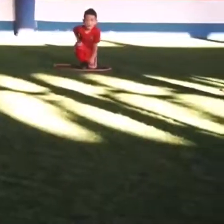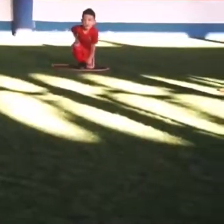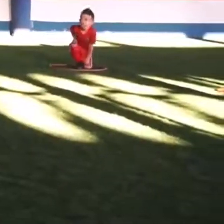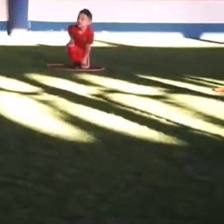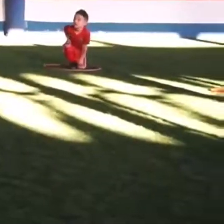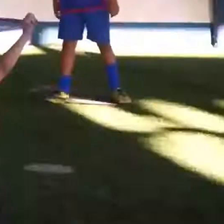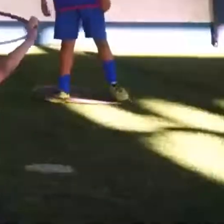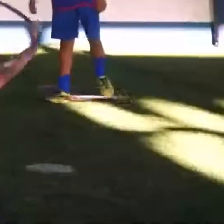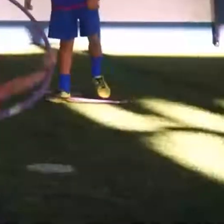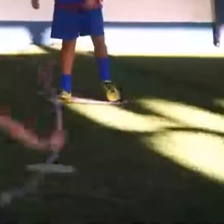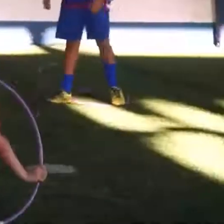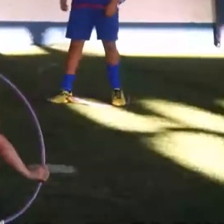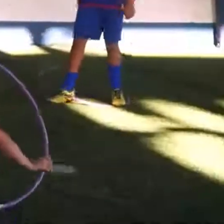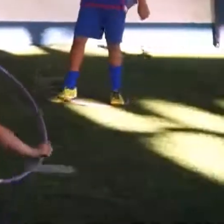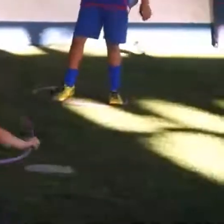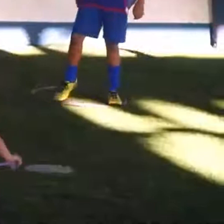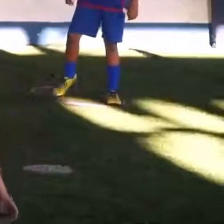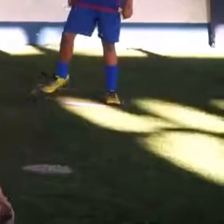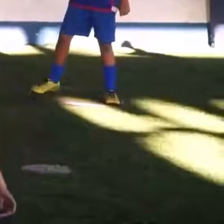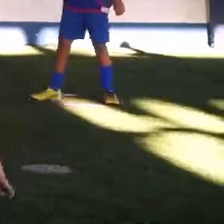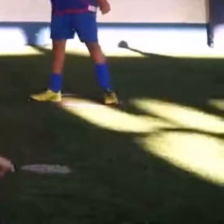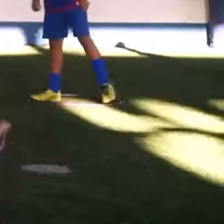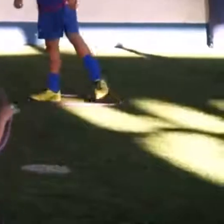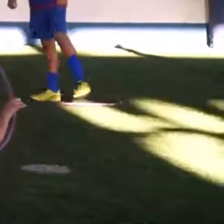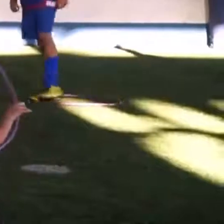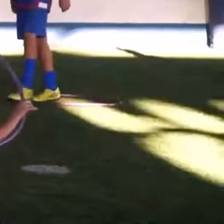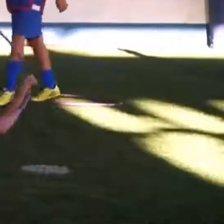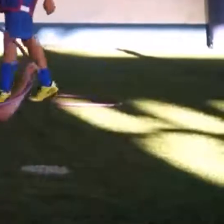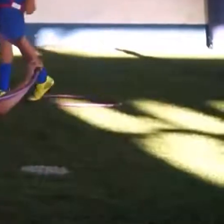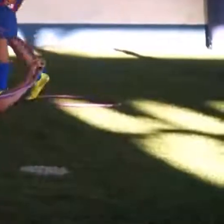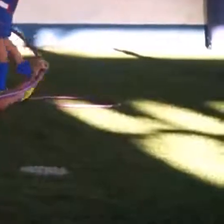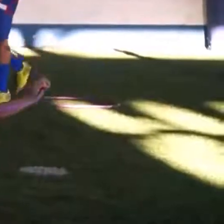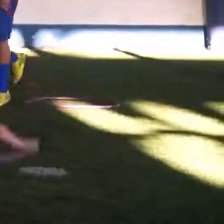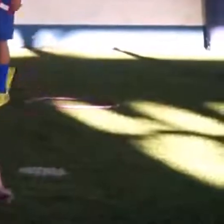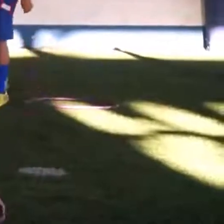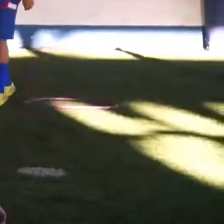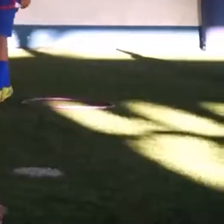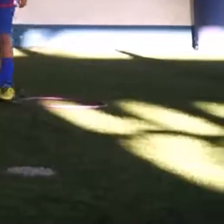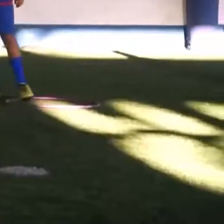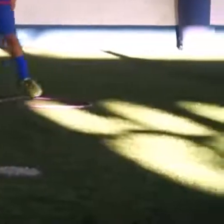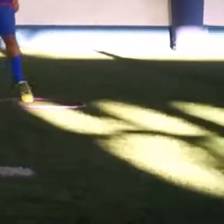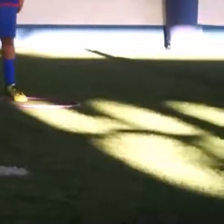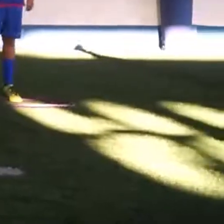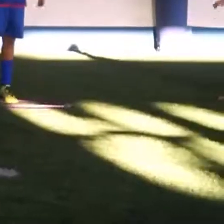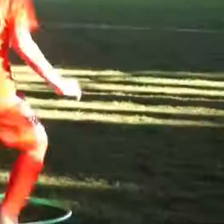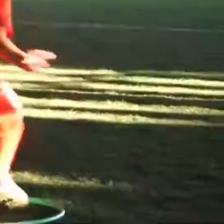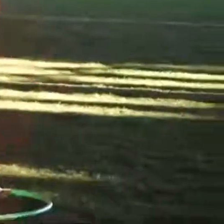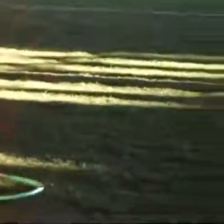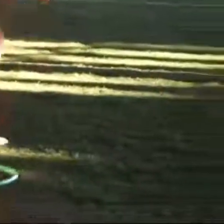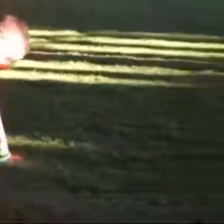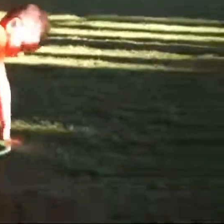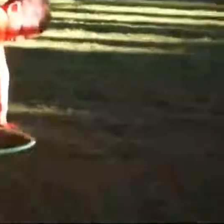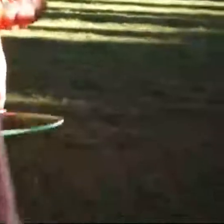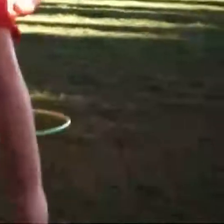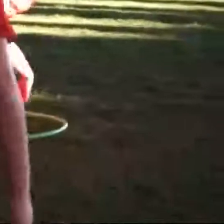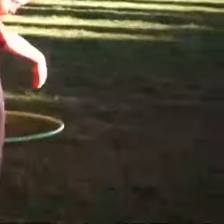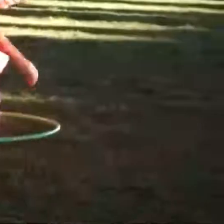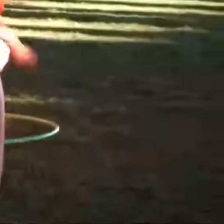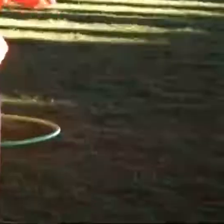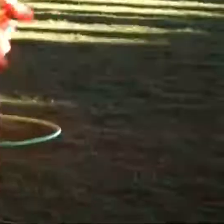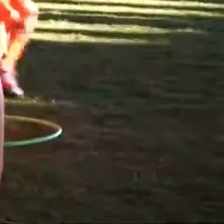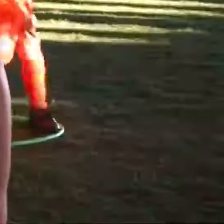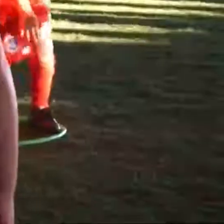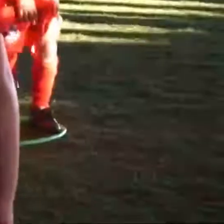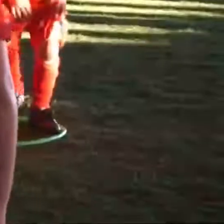iniciar na vida uma atividade física e, assim, prevenir algumas doenças na fase adulta. E o pequeno Gabriel,